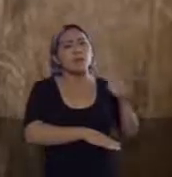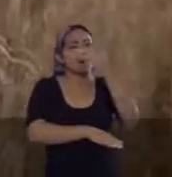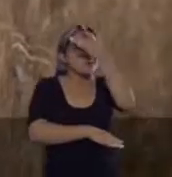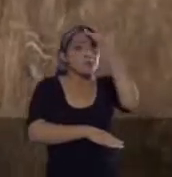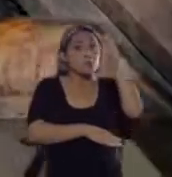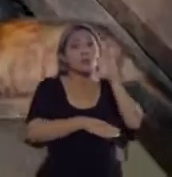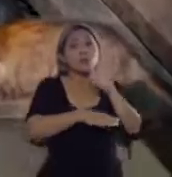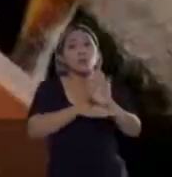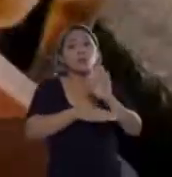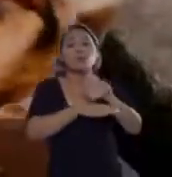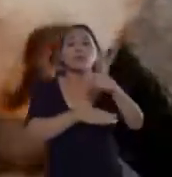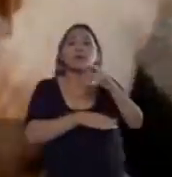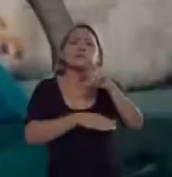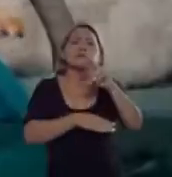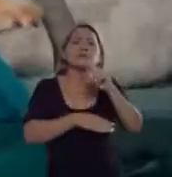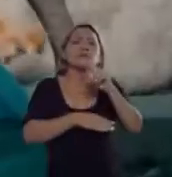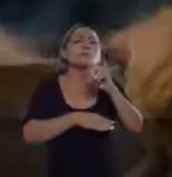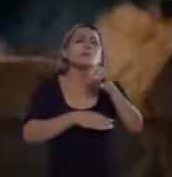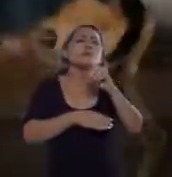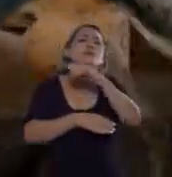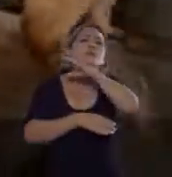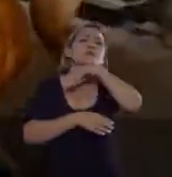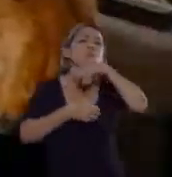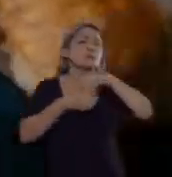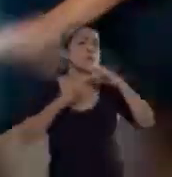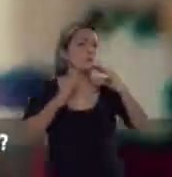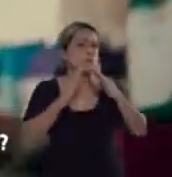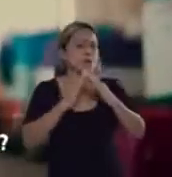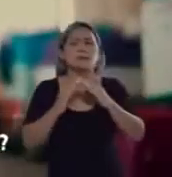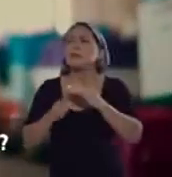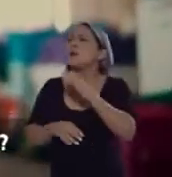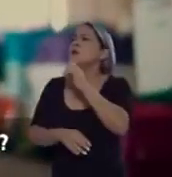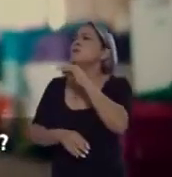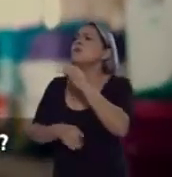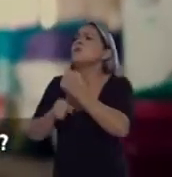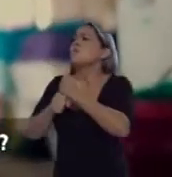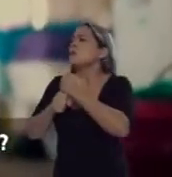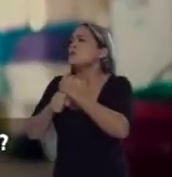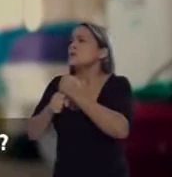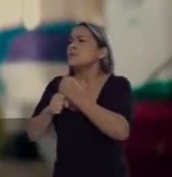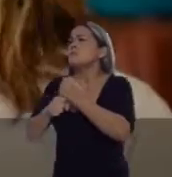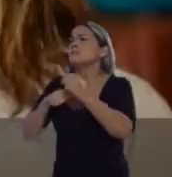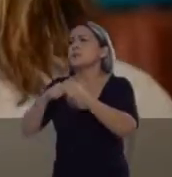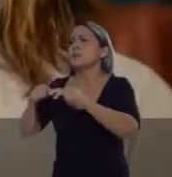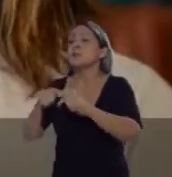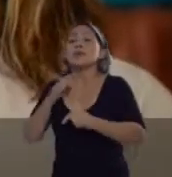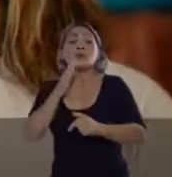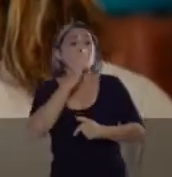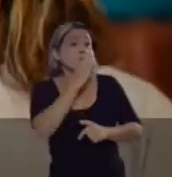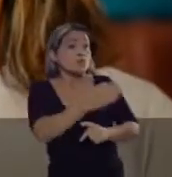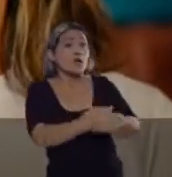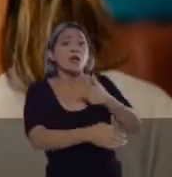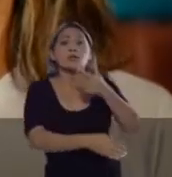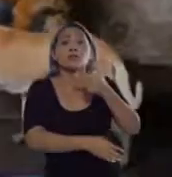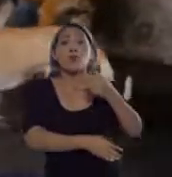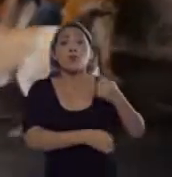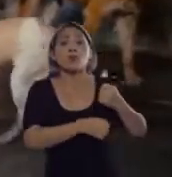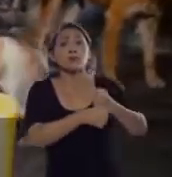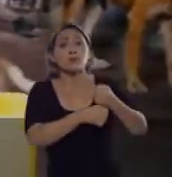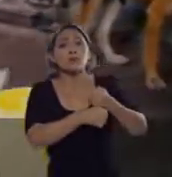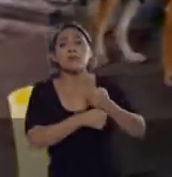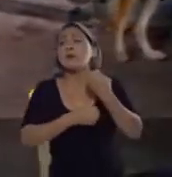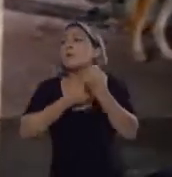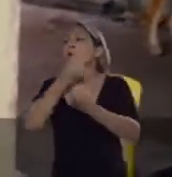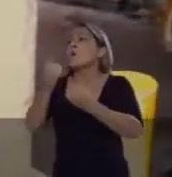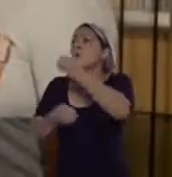cuida de mais de 50 animais na sua própria casa. Cristina, há quanto tempo você faz esse trabalho? Eu realizo esse trabalho há mais de 12 anos.